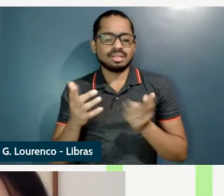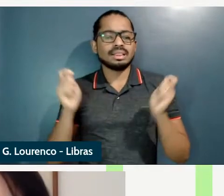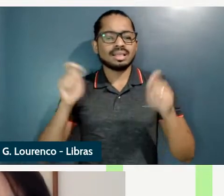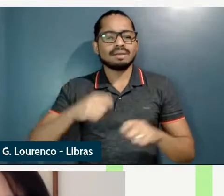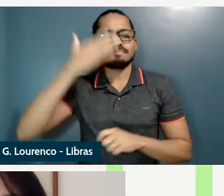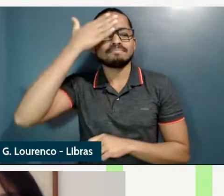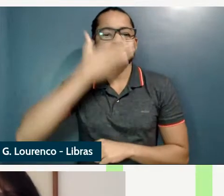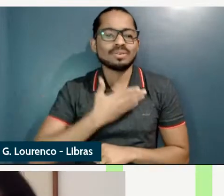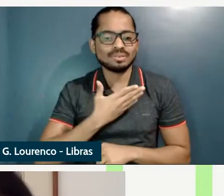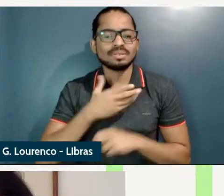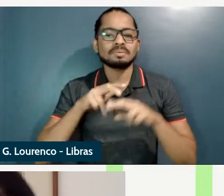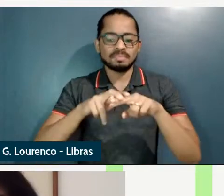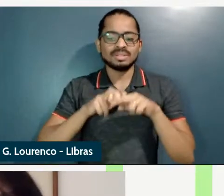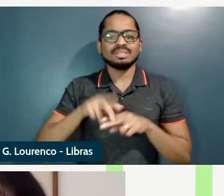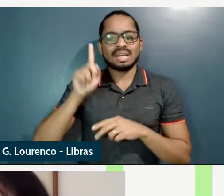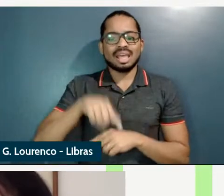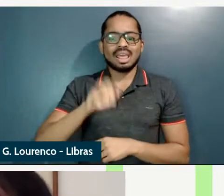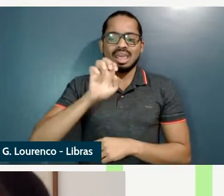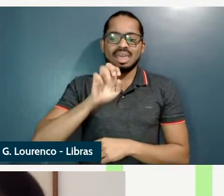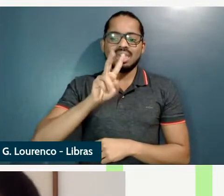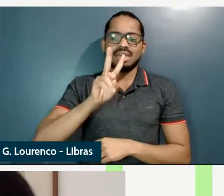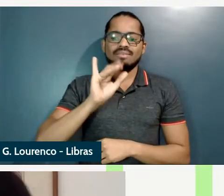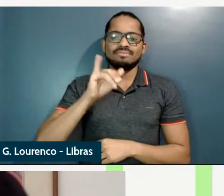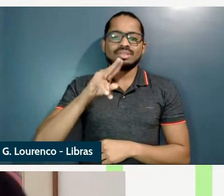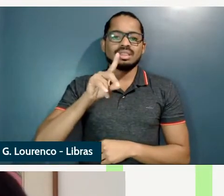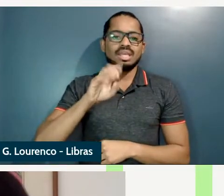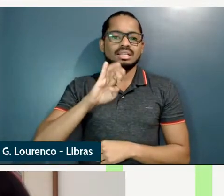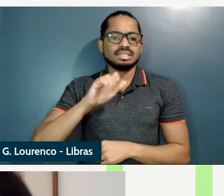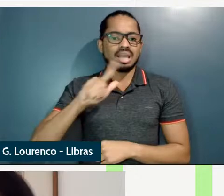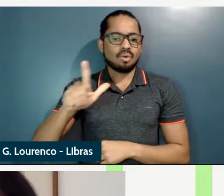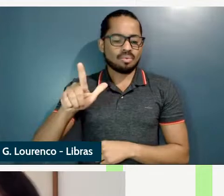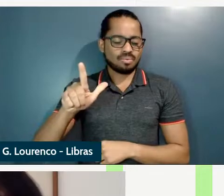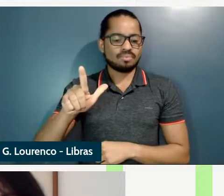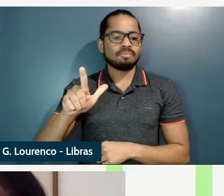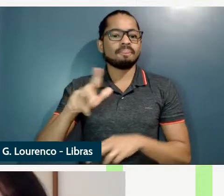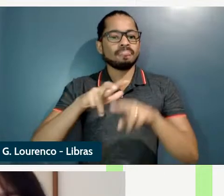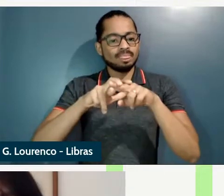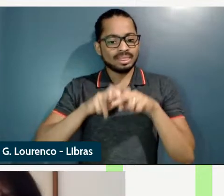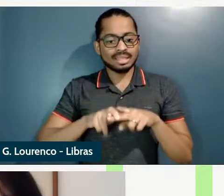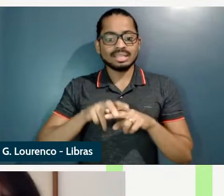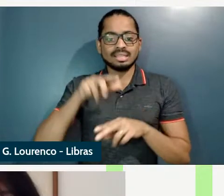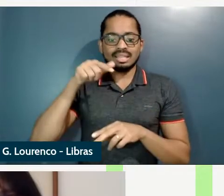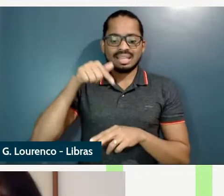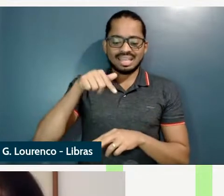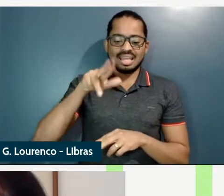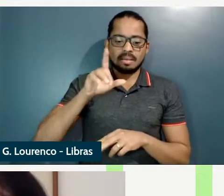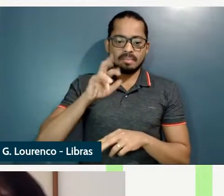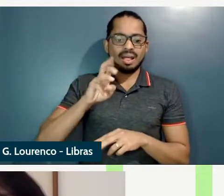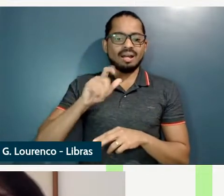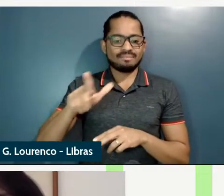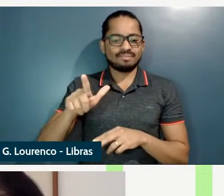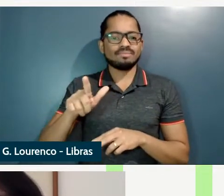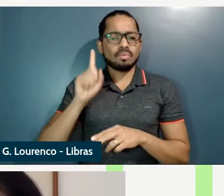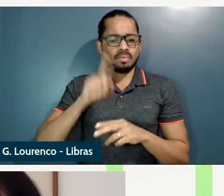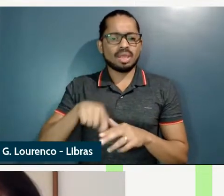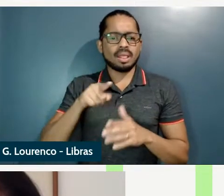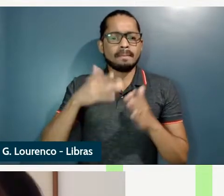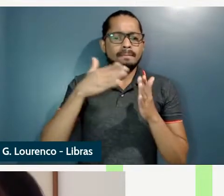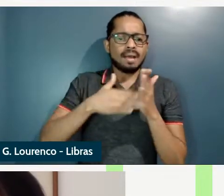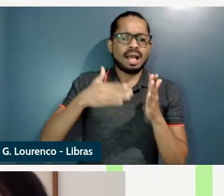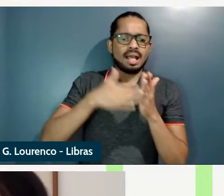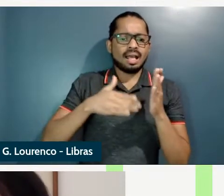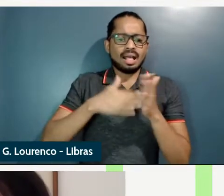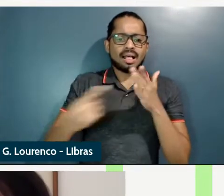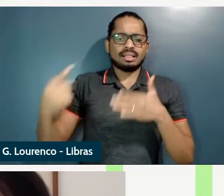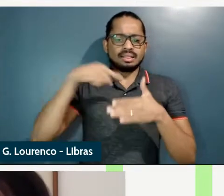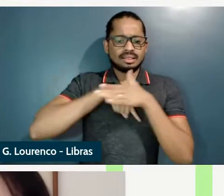evidencial então uma das partes está correta então o quebrável eu não preciso dizer que ele barra basicamente eu